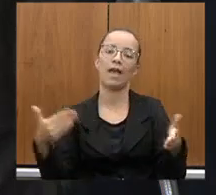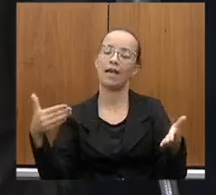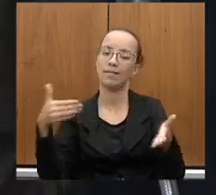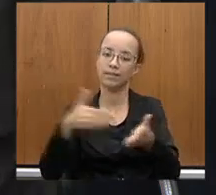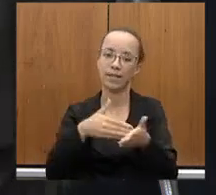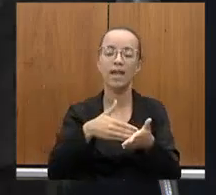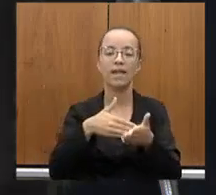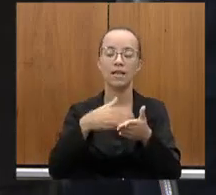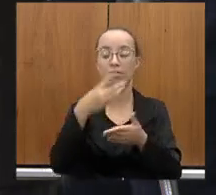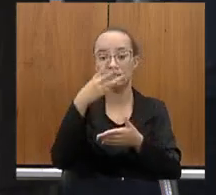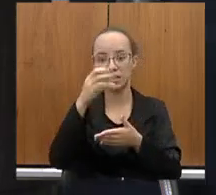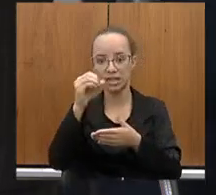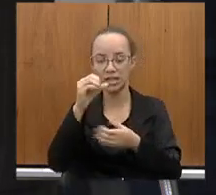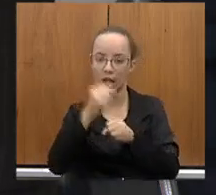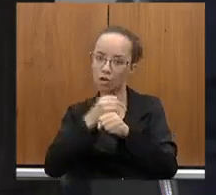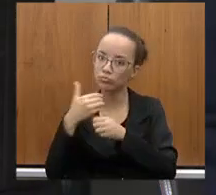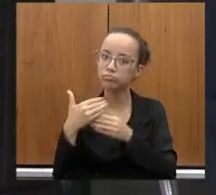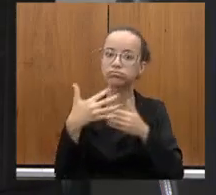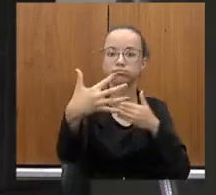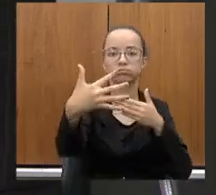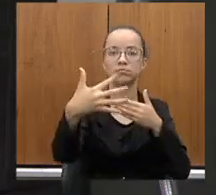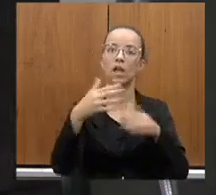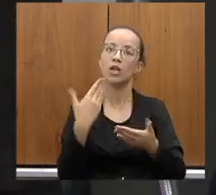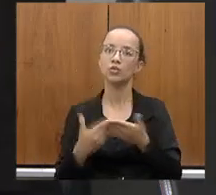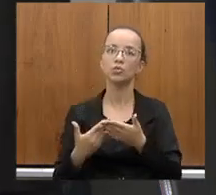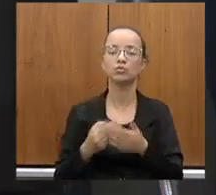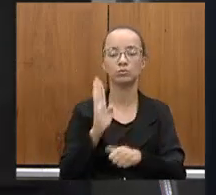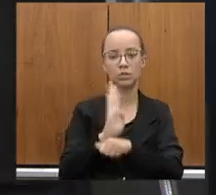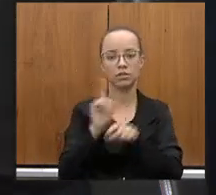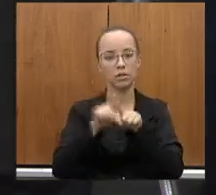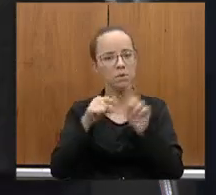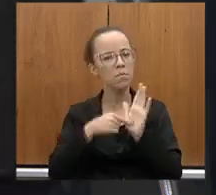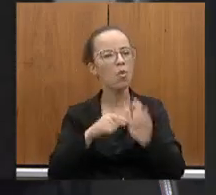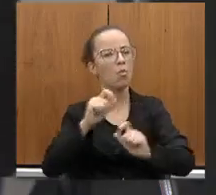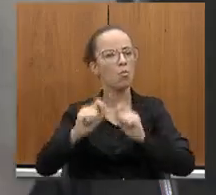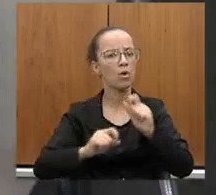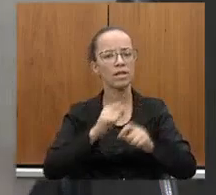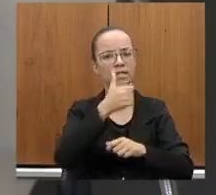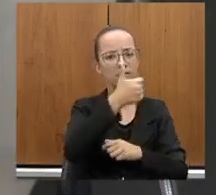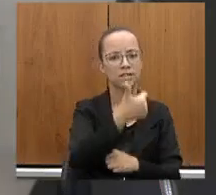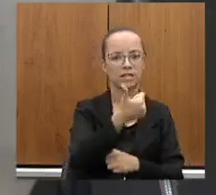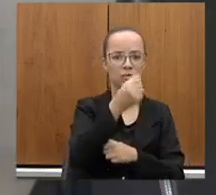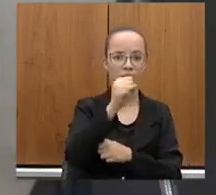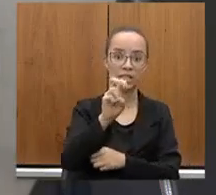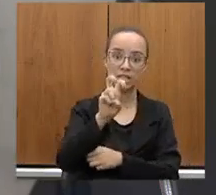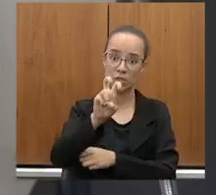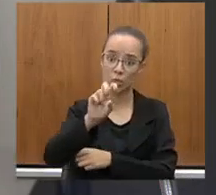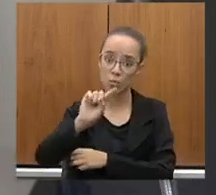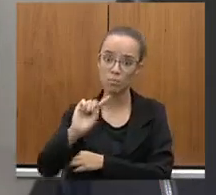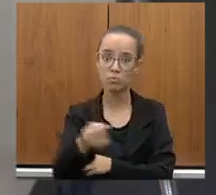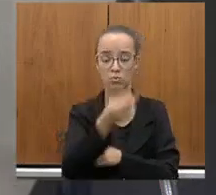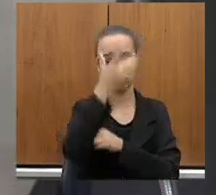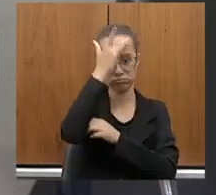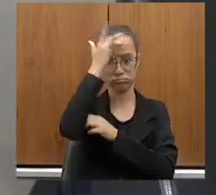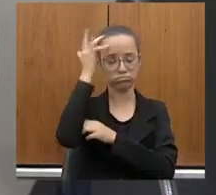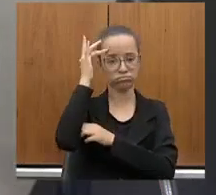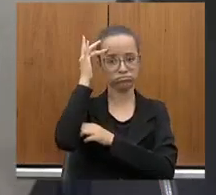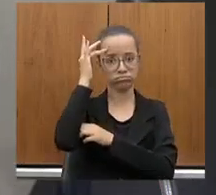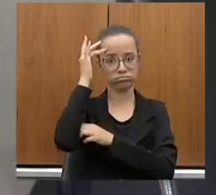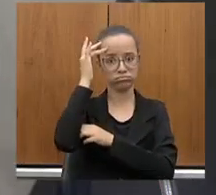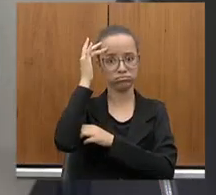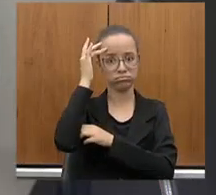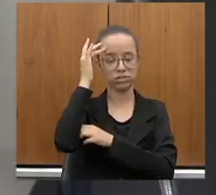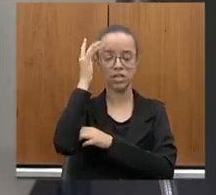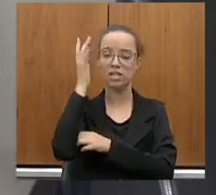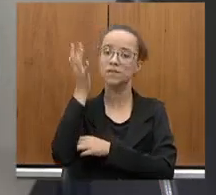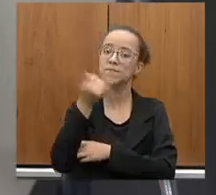anos. Estudos da prefeitura também demonstram que 185 mil pessoas serão